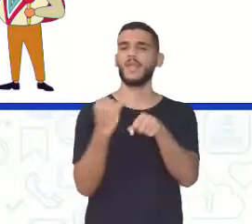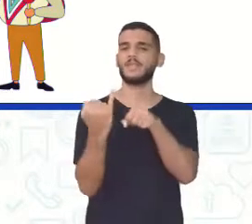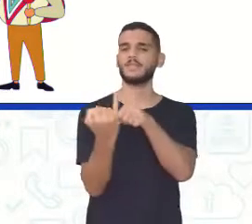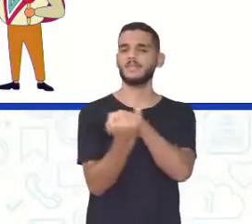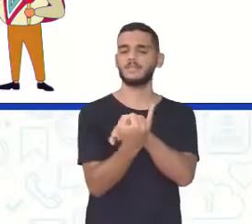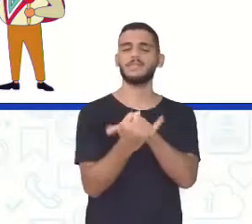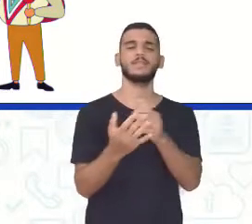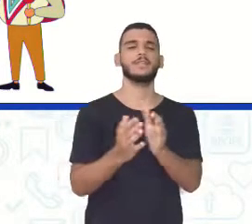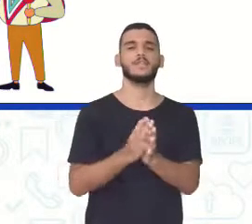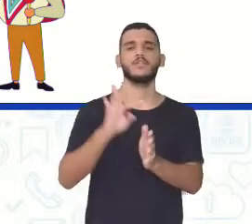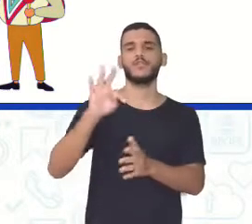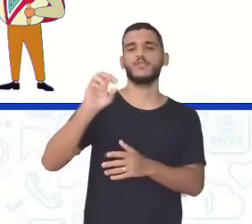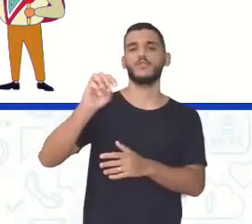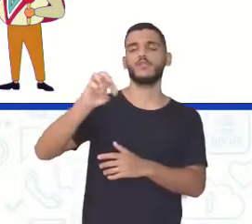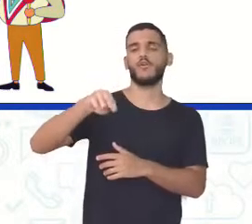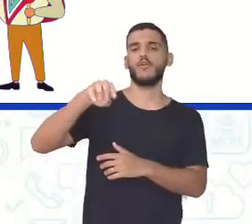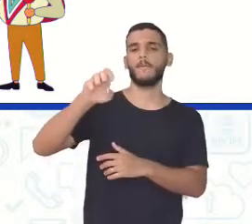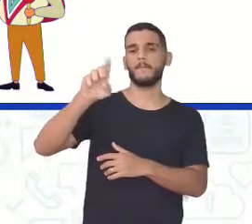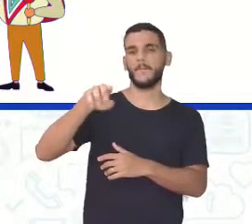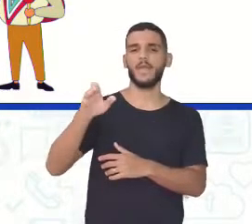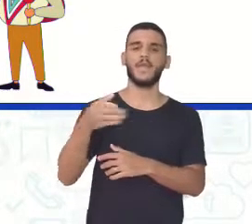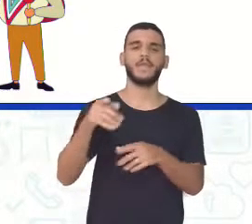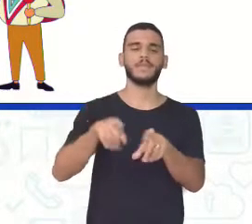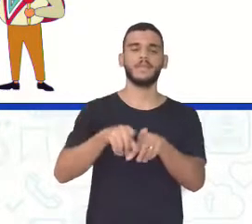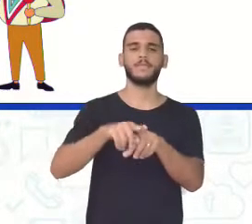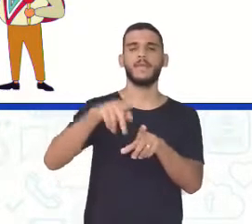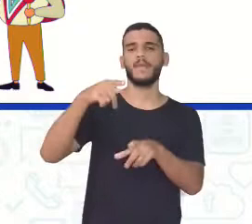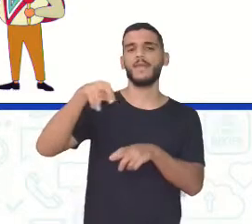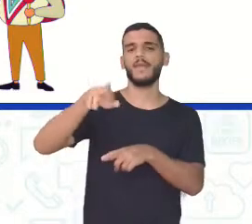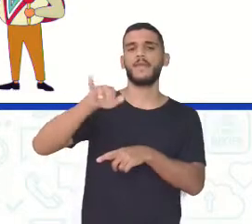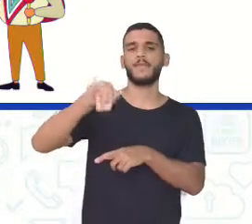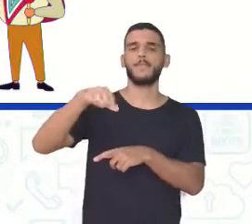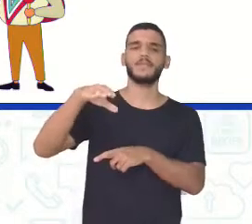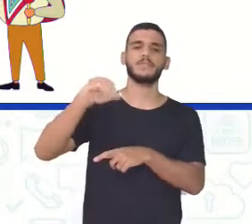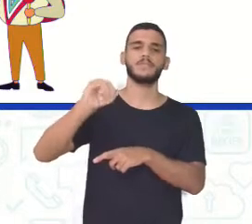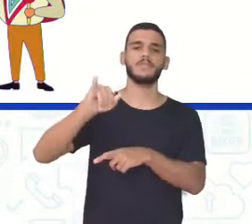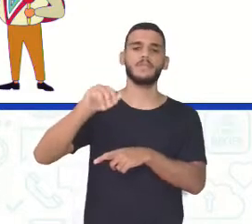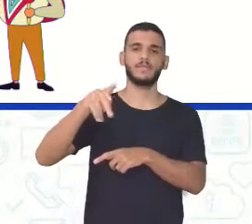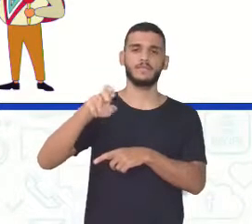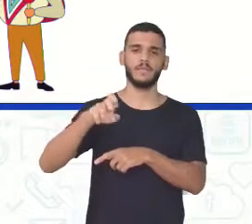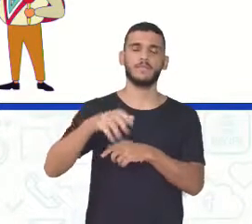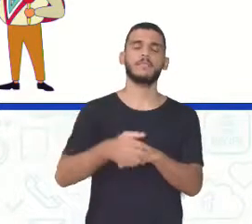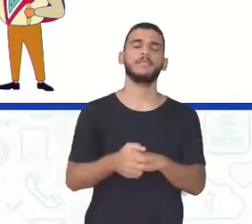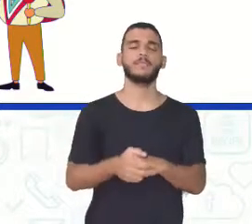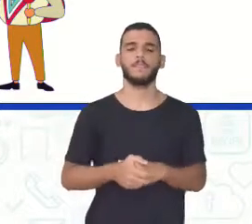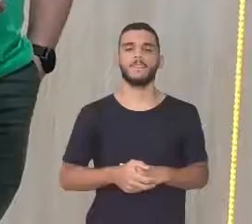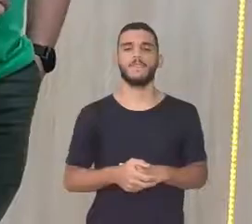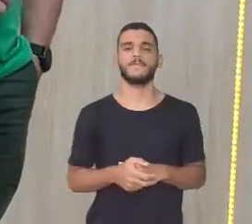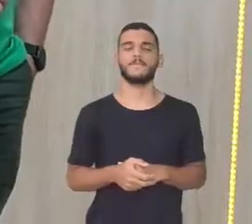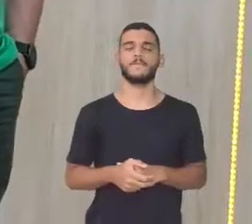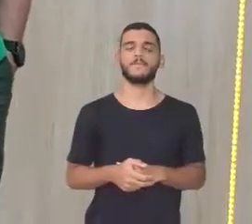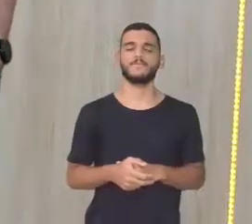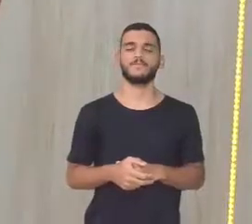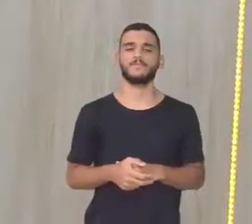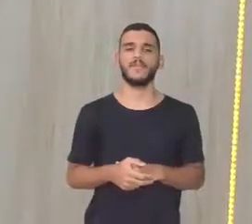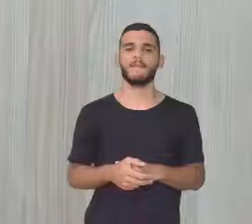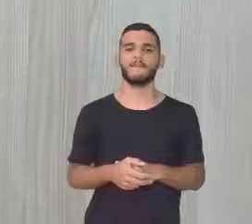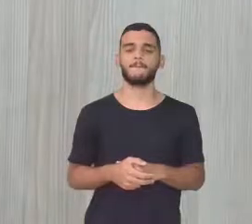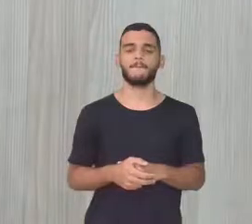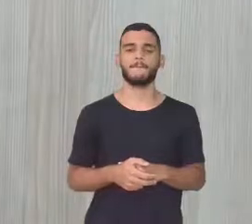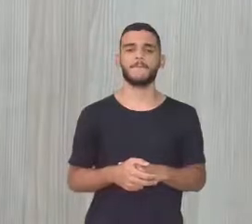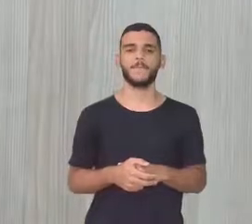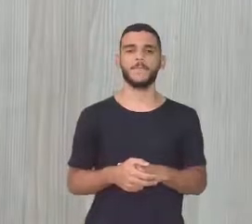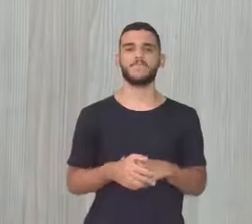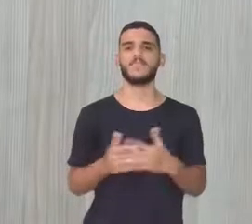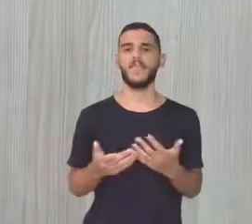Tomé e Príncipe E eu me lembro como se fosse hoje Foram três navios Santa Maria Pita e Ninha E Ninha Você conheceu